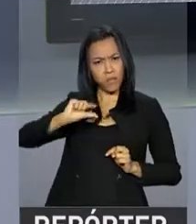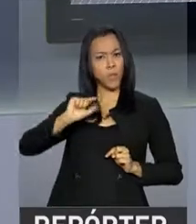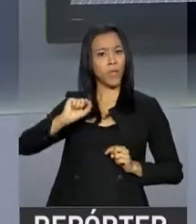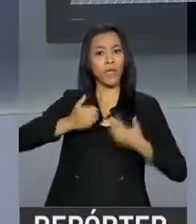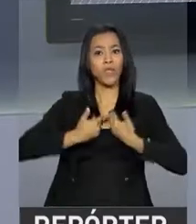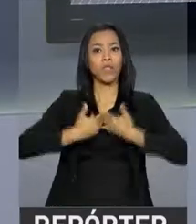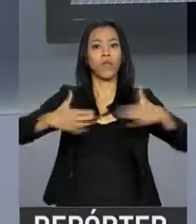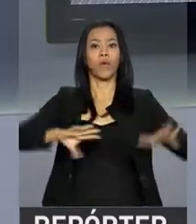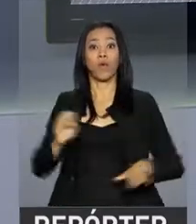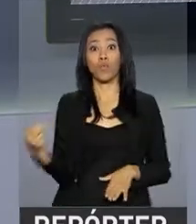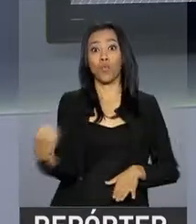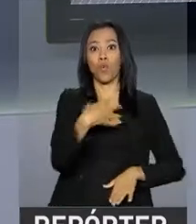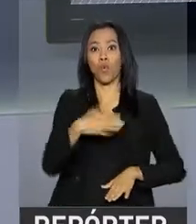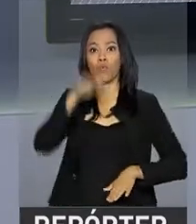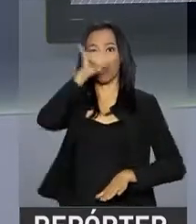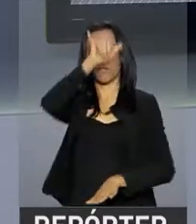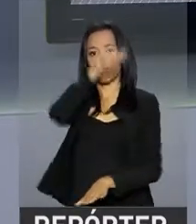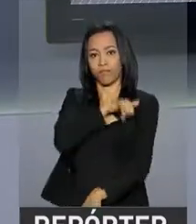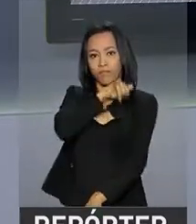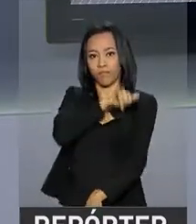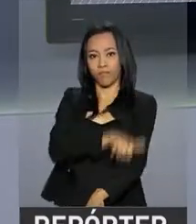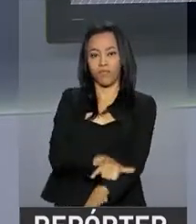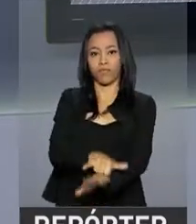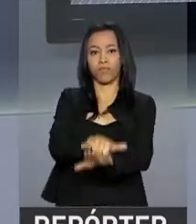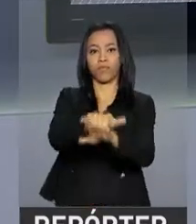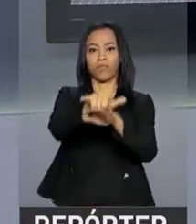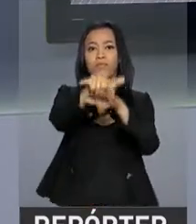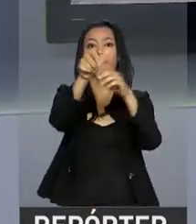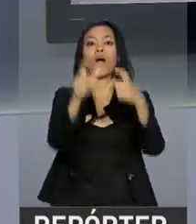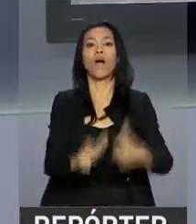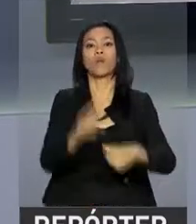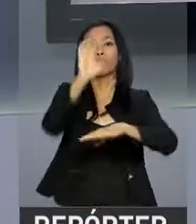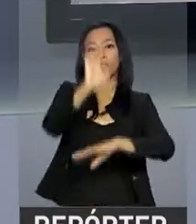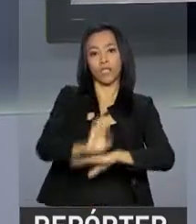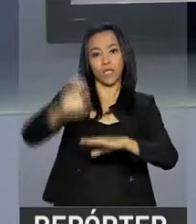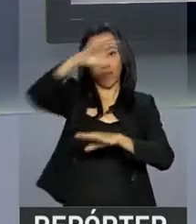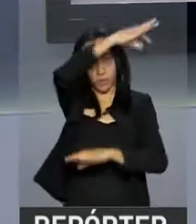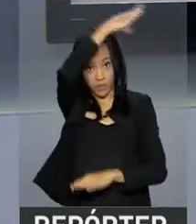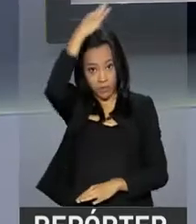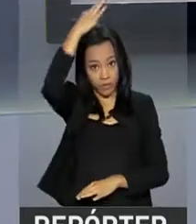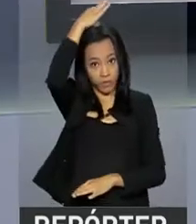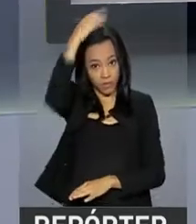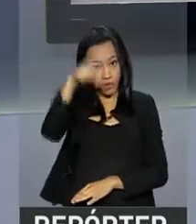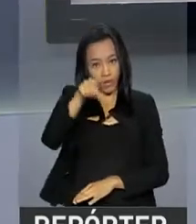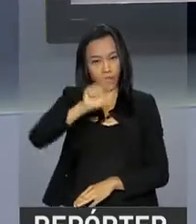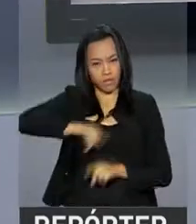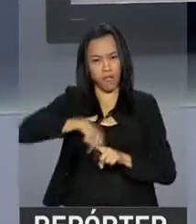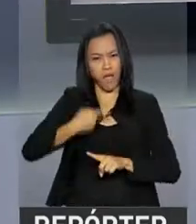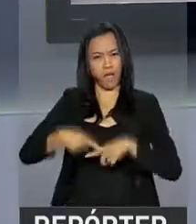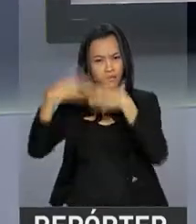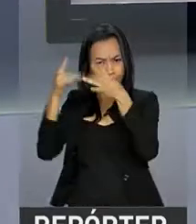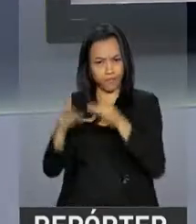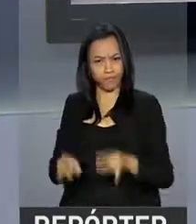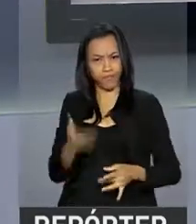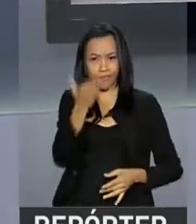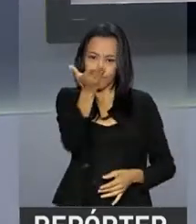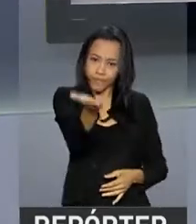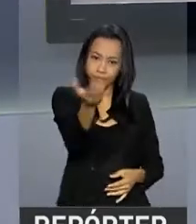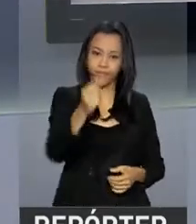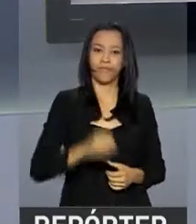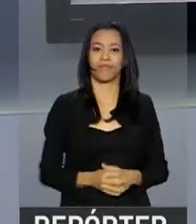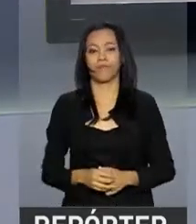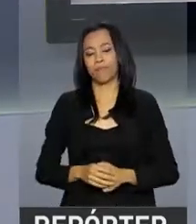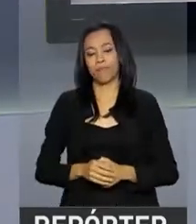o novo aeroporto de Vitória no Espírito Santo. Vamos conversar ao vivo com a repórter Cleide Lopes que tem mais informações. Oi Cleide, é com você.